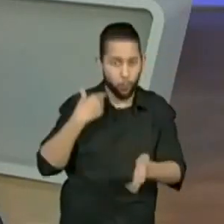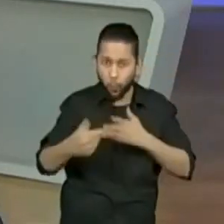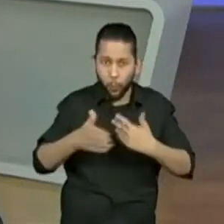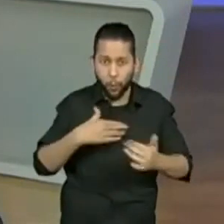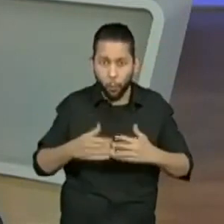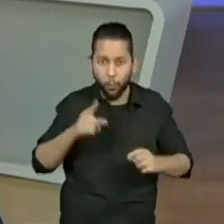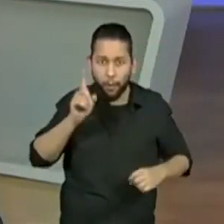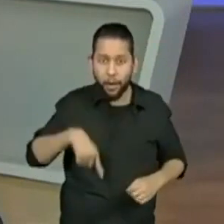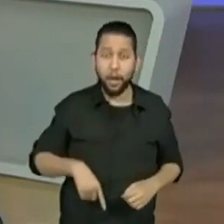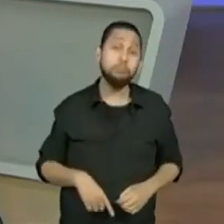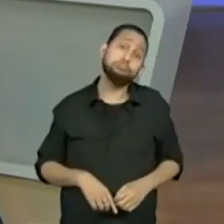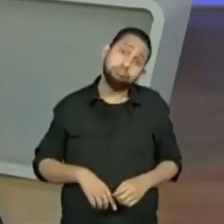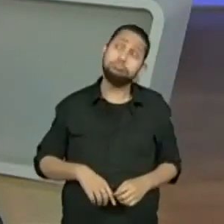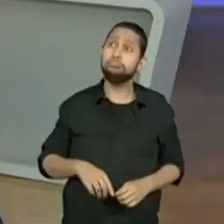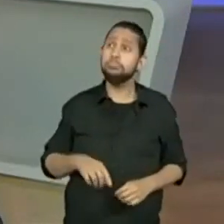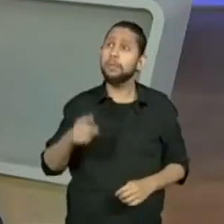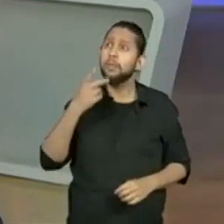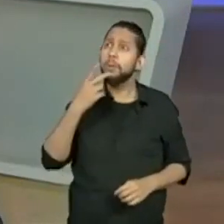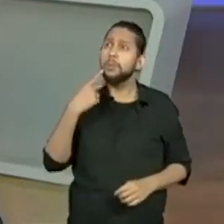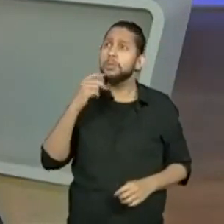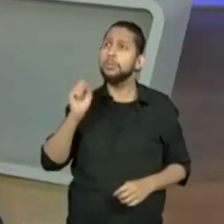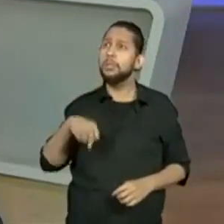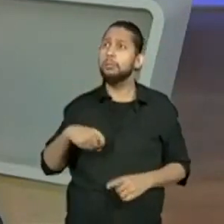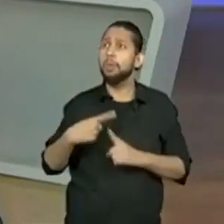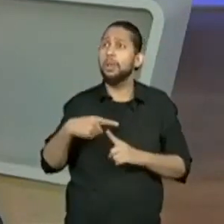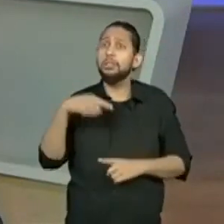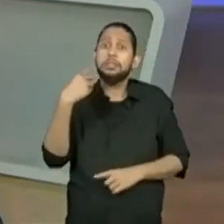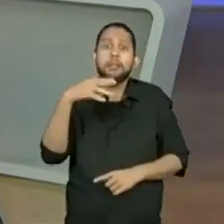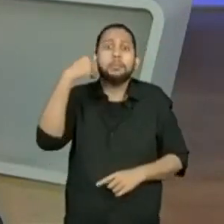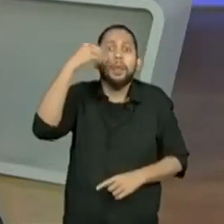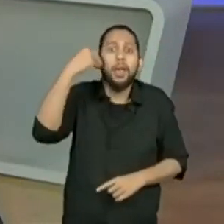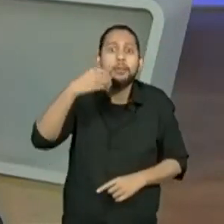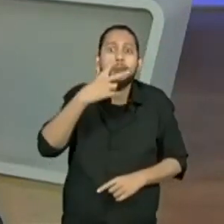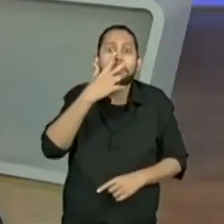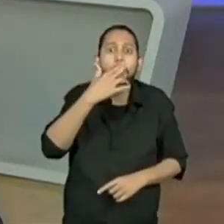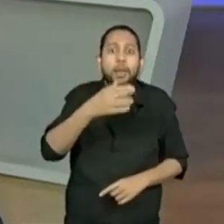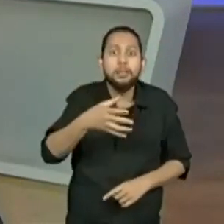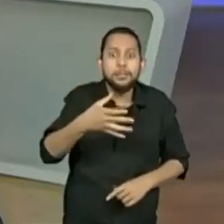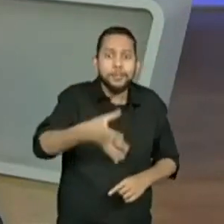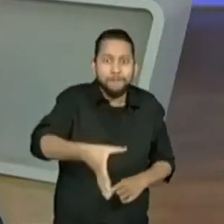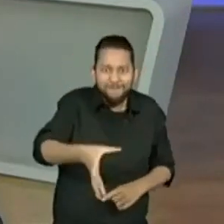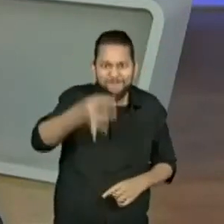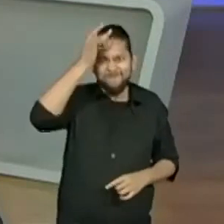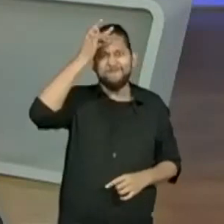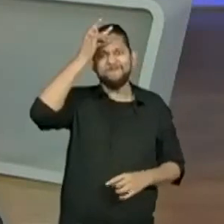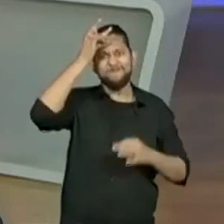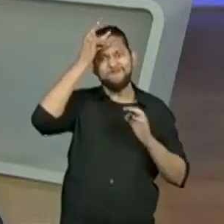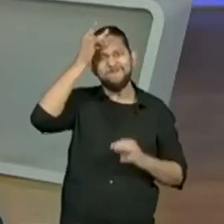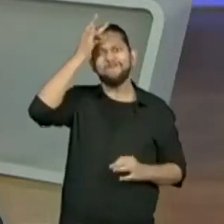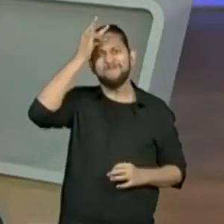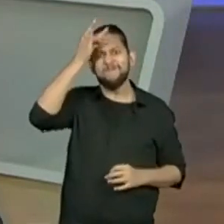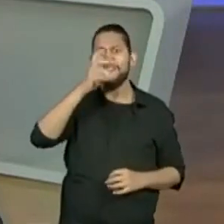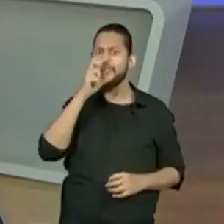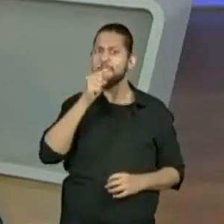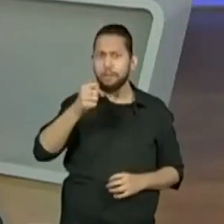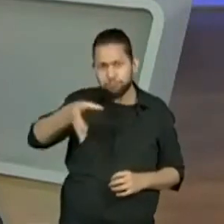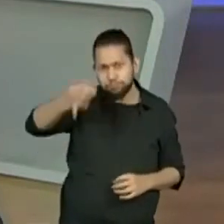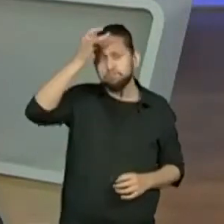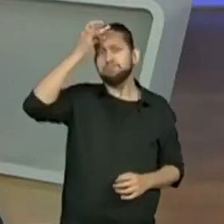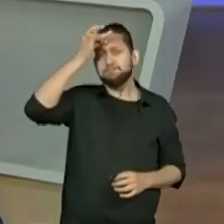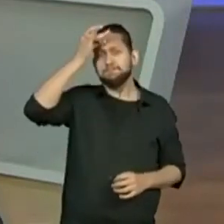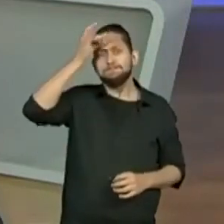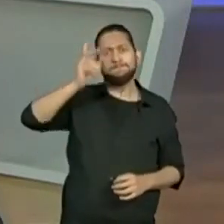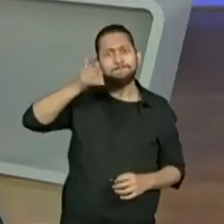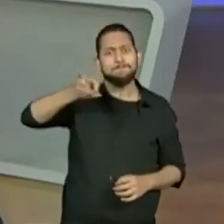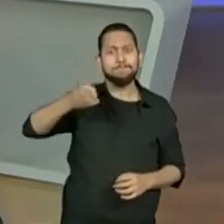ver sim. Porque a vivência dele fica marcado. E isso fica na nossa memória. Faz parte do eu lírico. Eu vou colocar alguns itens